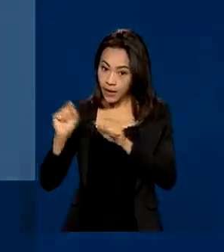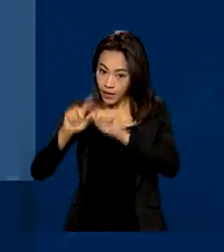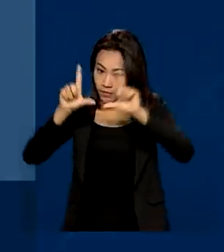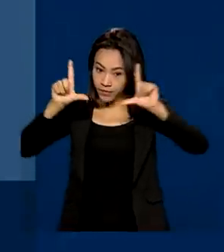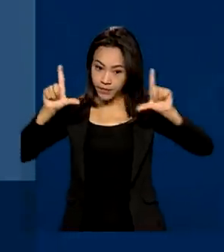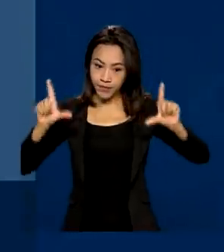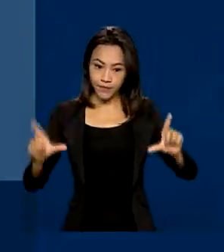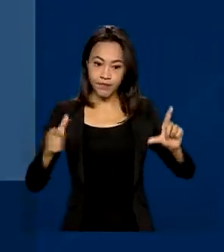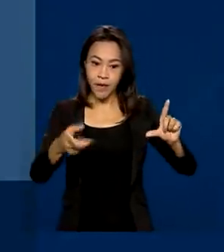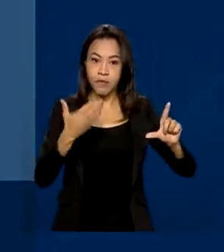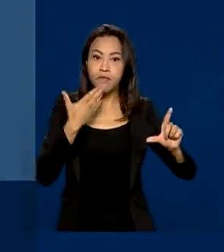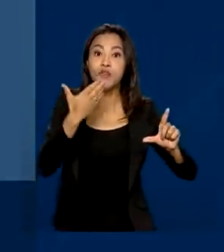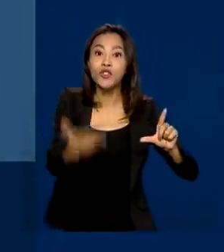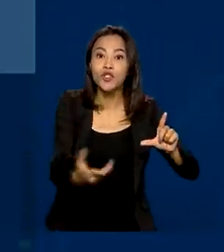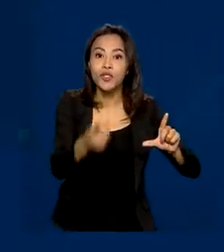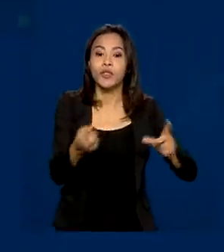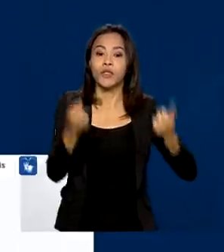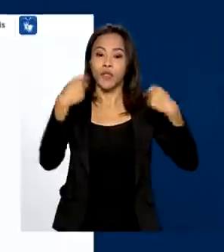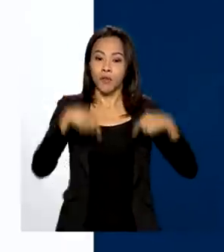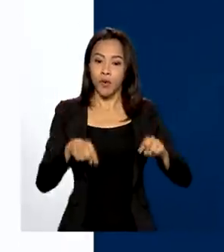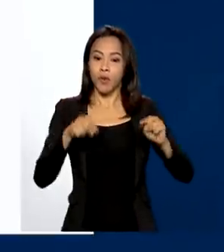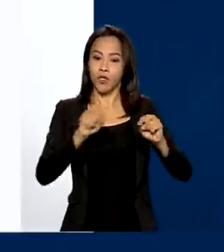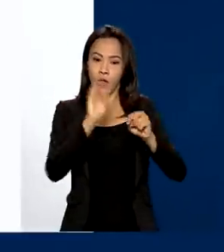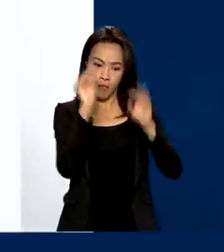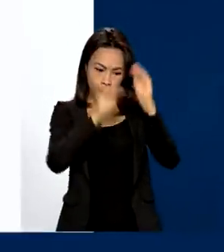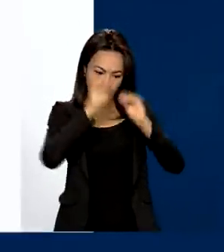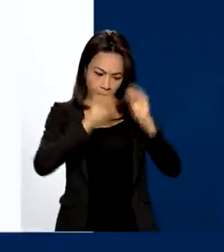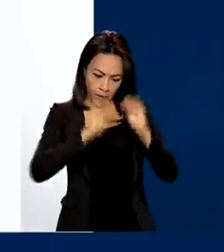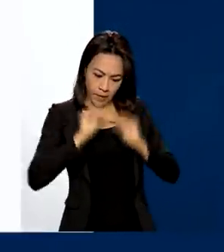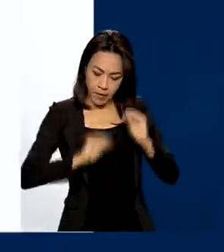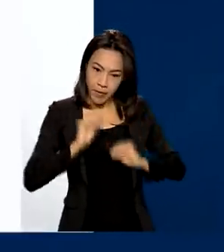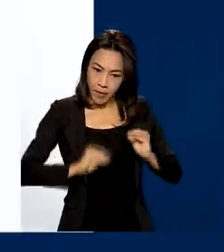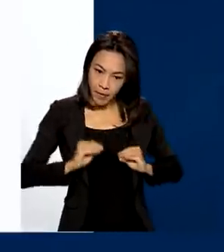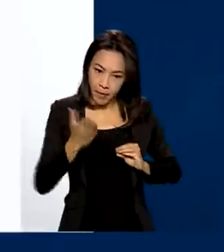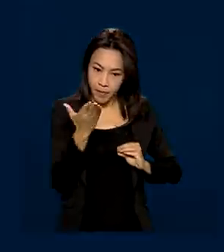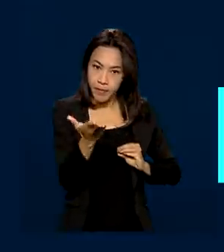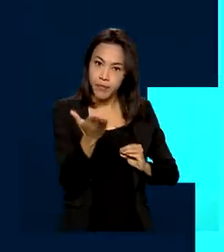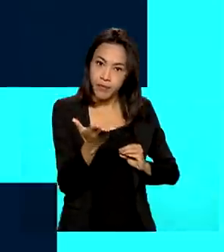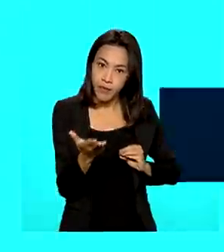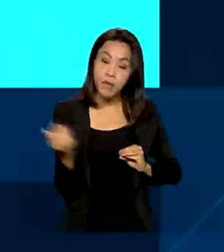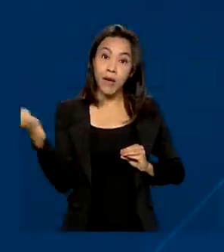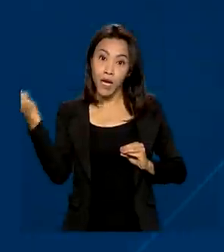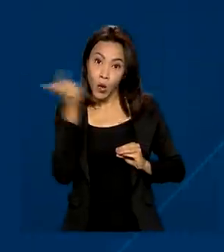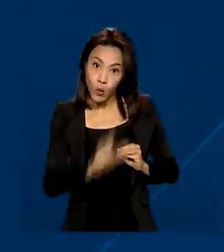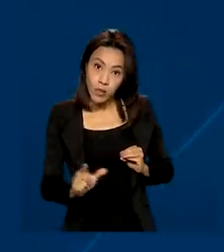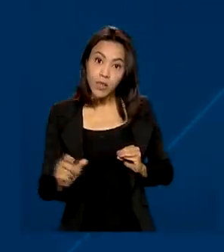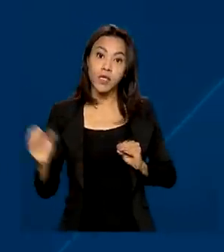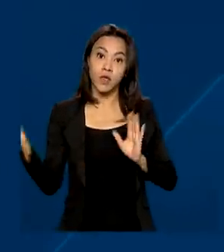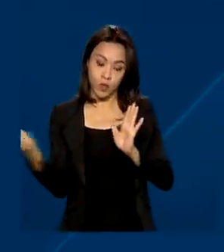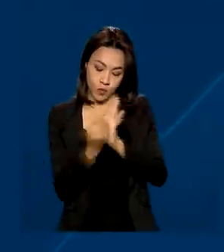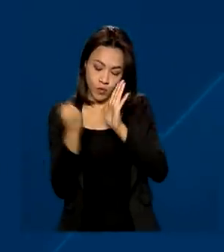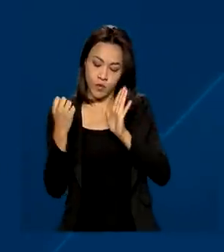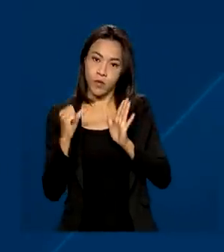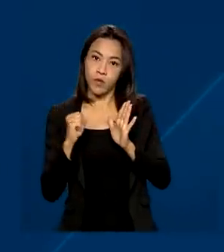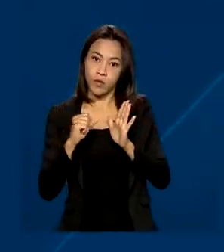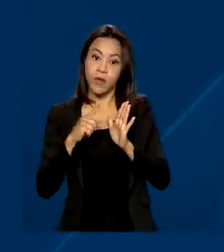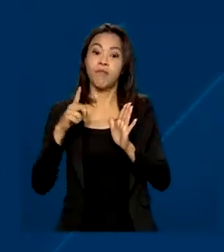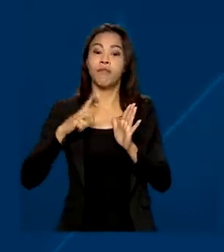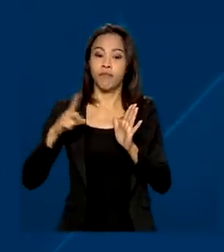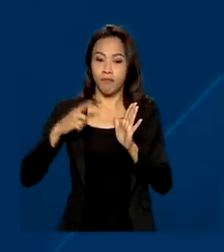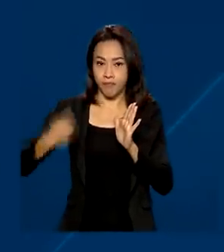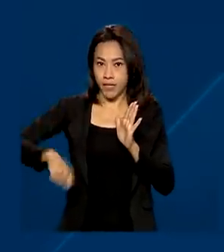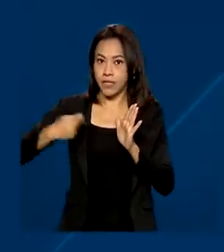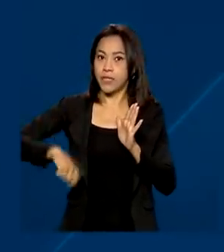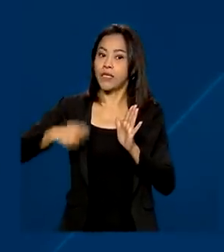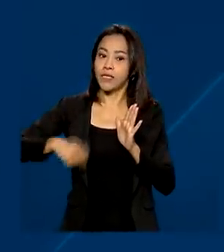Solicite o selo e preencher o formulário que aparece na tela. Para obter o certificado, o interessado tem que possuir a